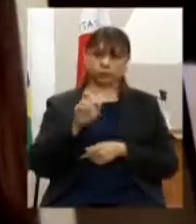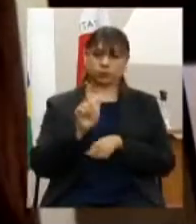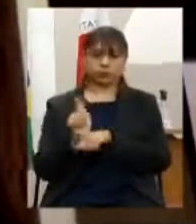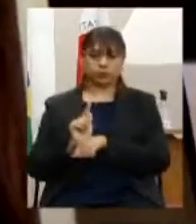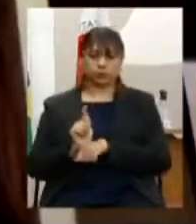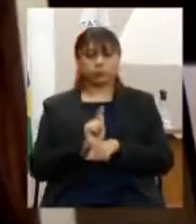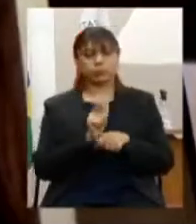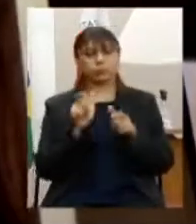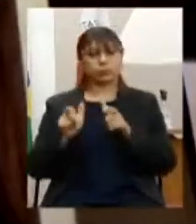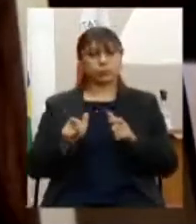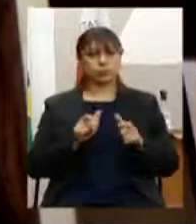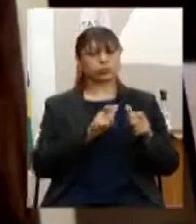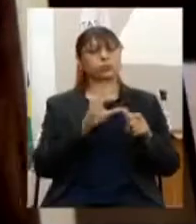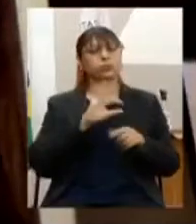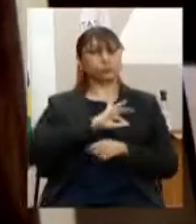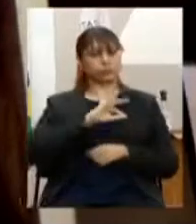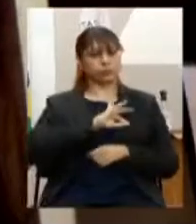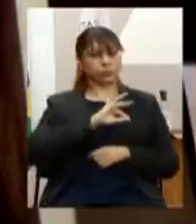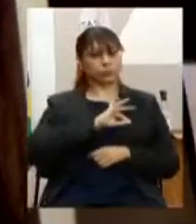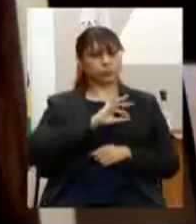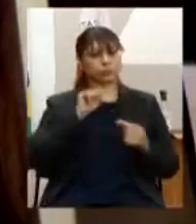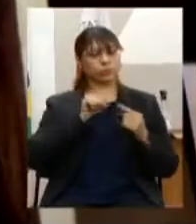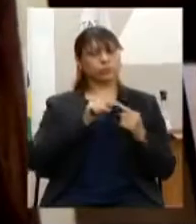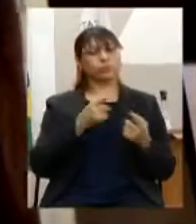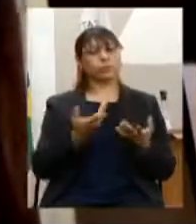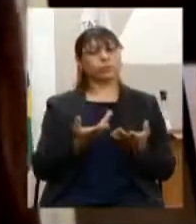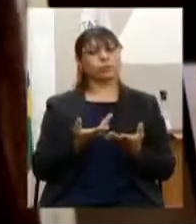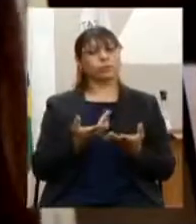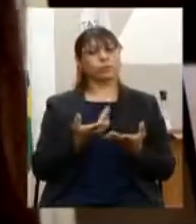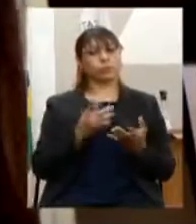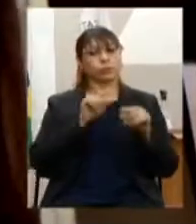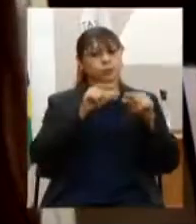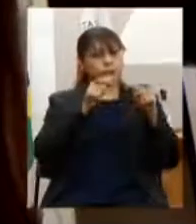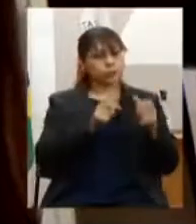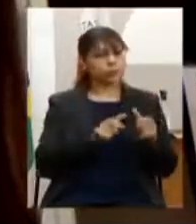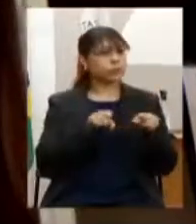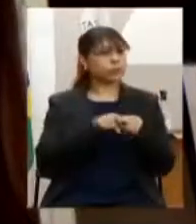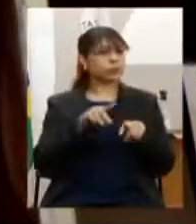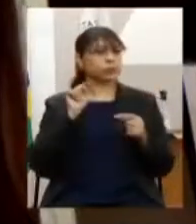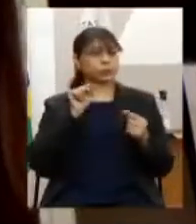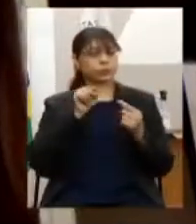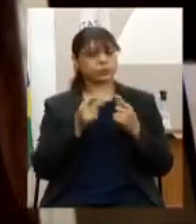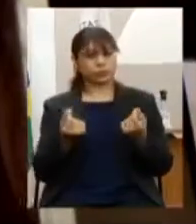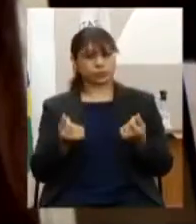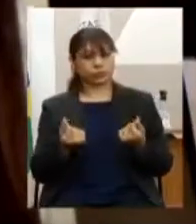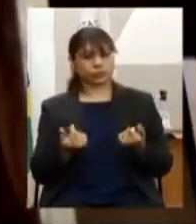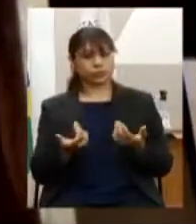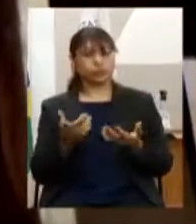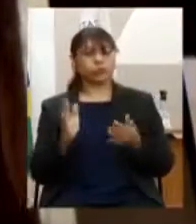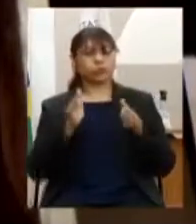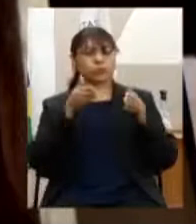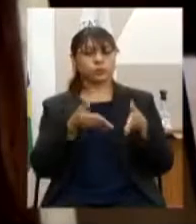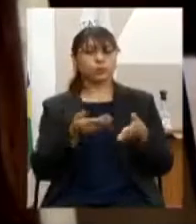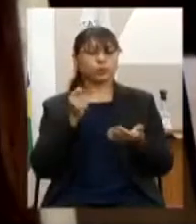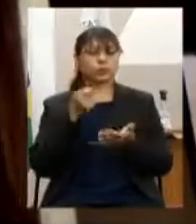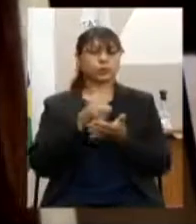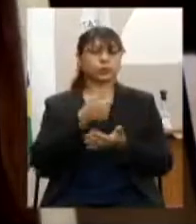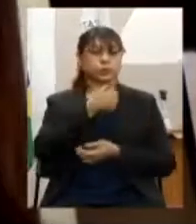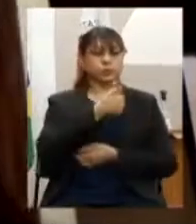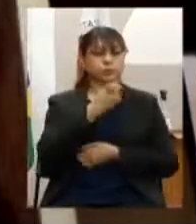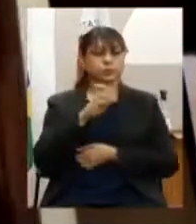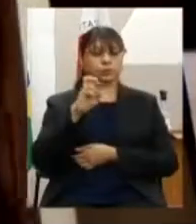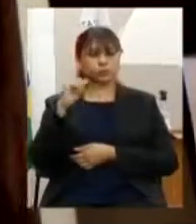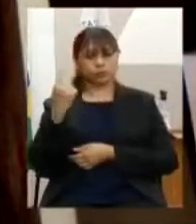unidades policiais com metas físicas e financeiras reservadas ao pagamento dos 151 candidatos